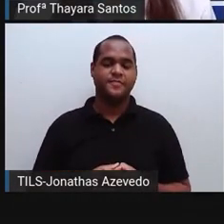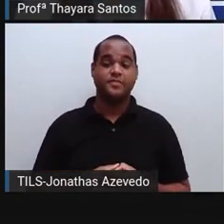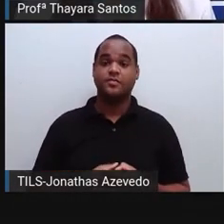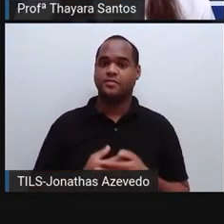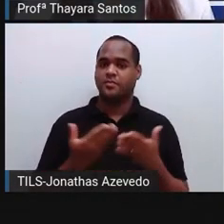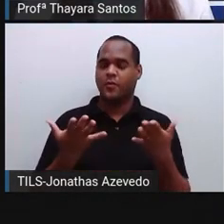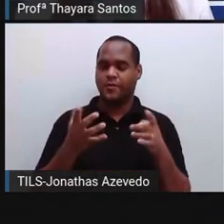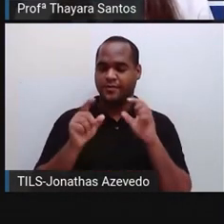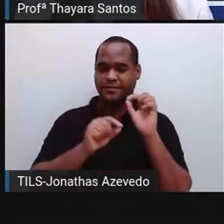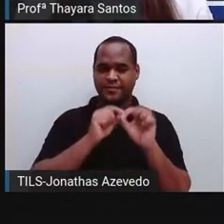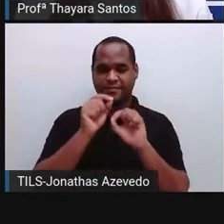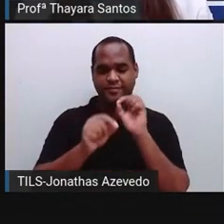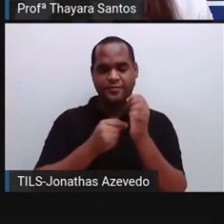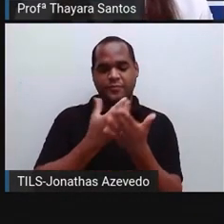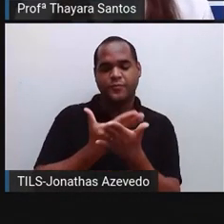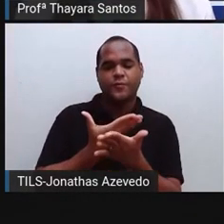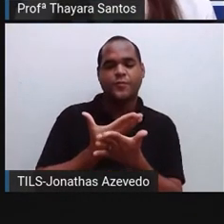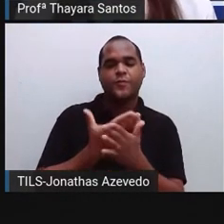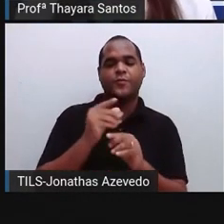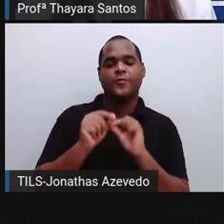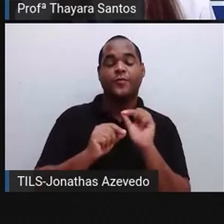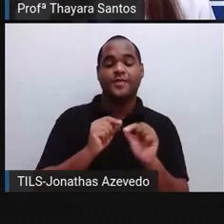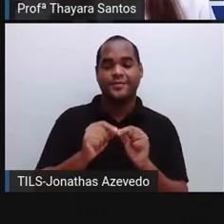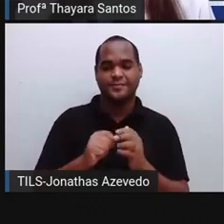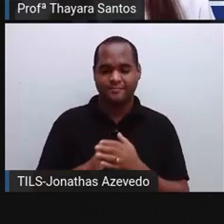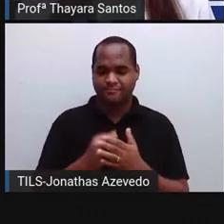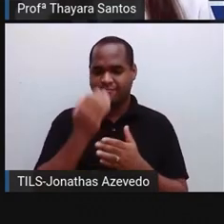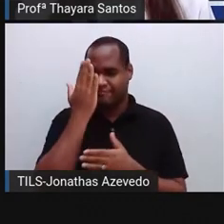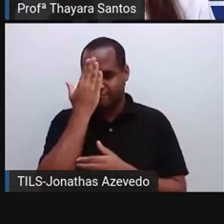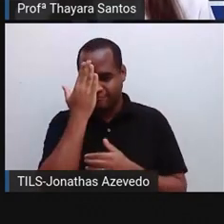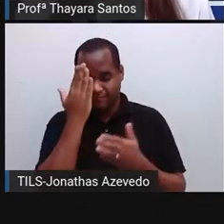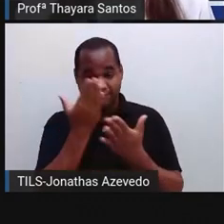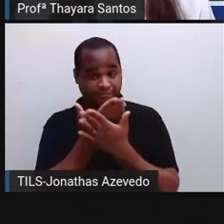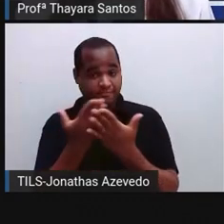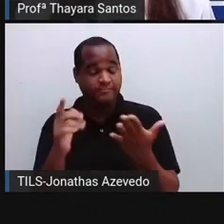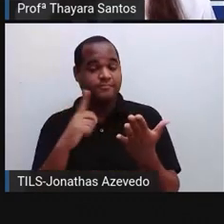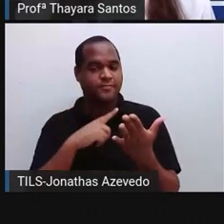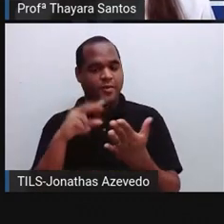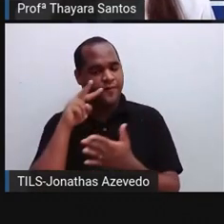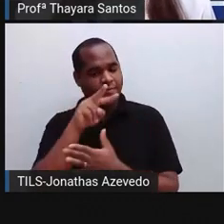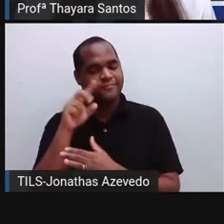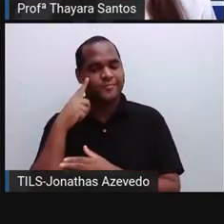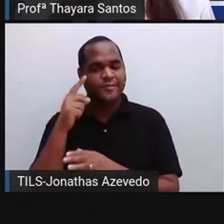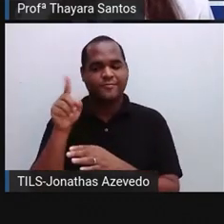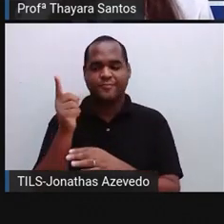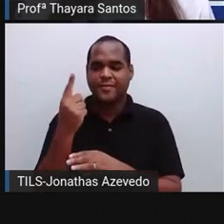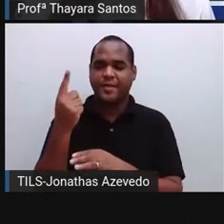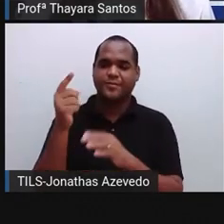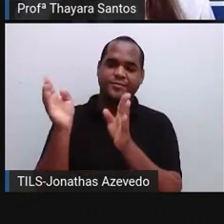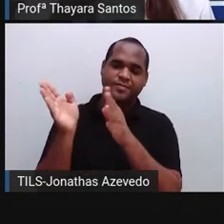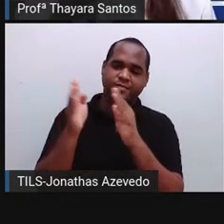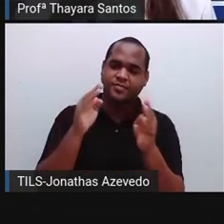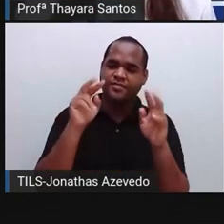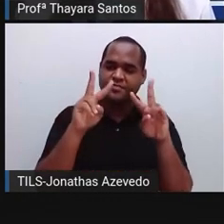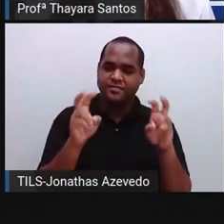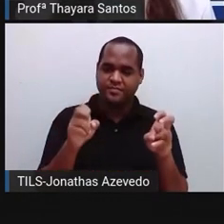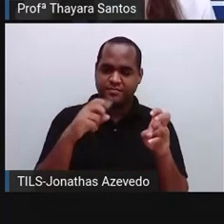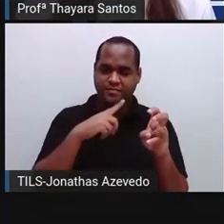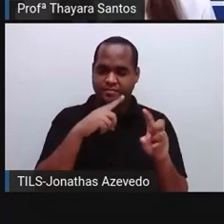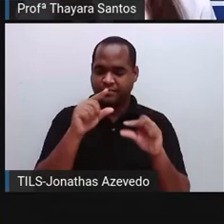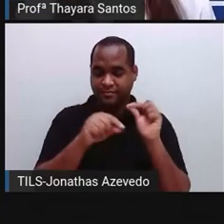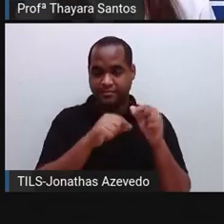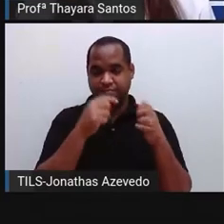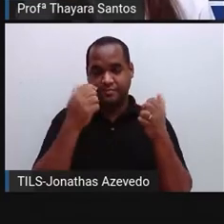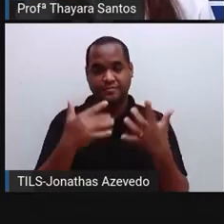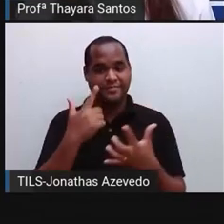E hoje nós vamos estudar sobre... Sei que muitos de vocês já viram lá no primeiro slide qual é tema da nossa aula, mas